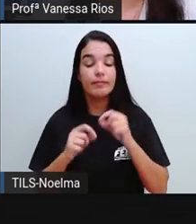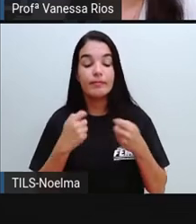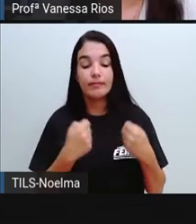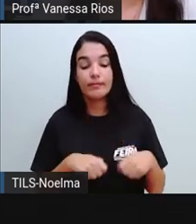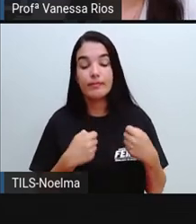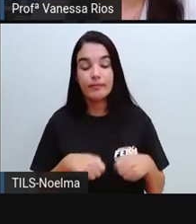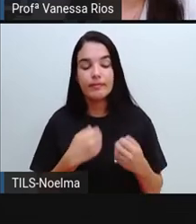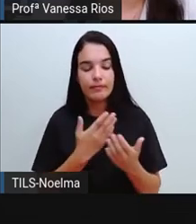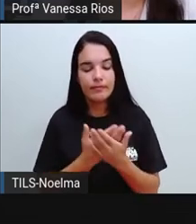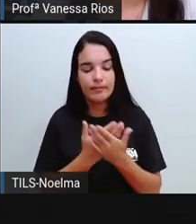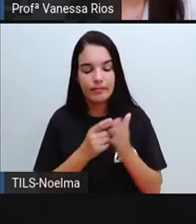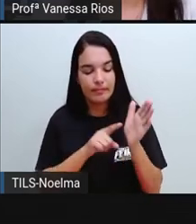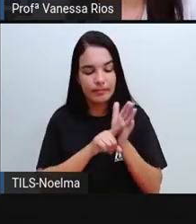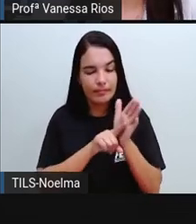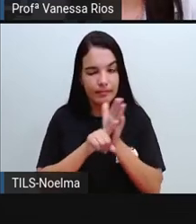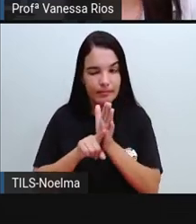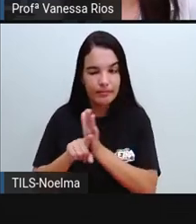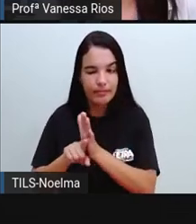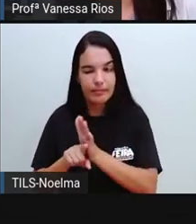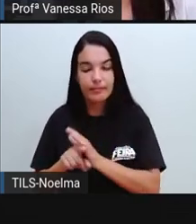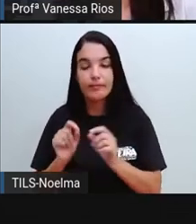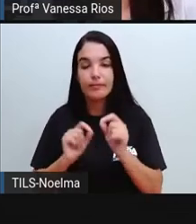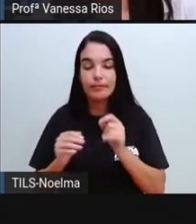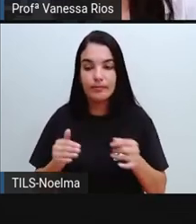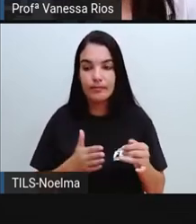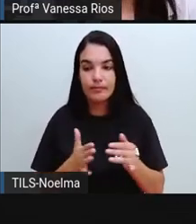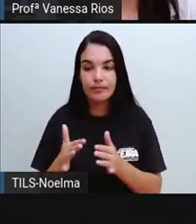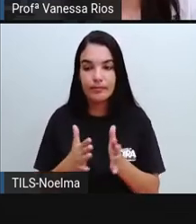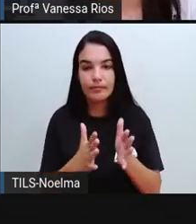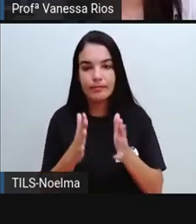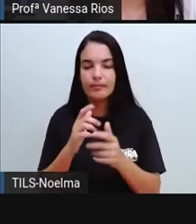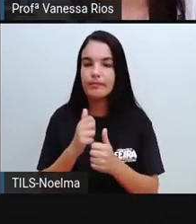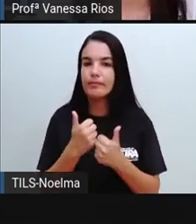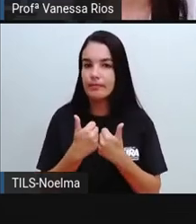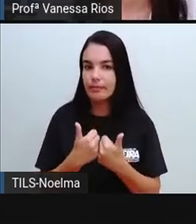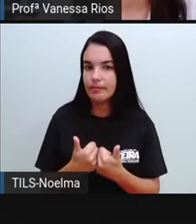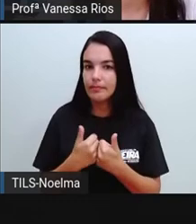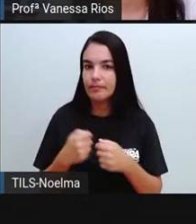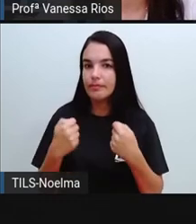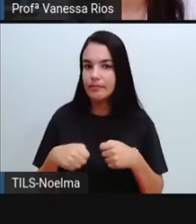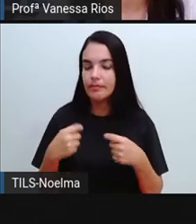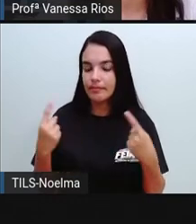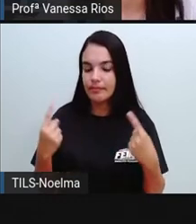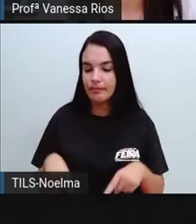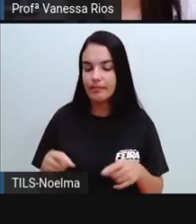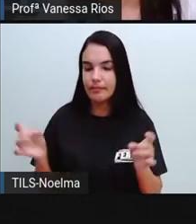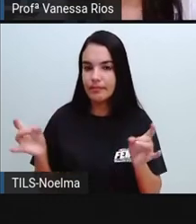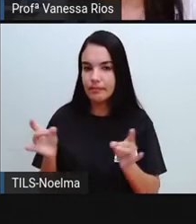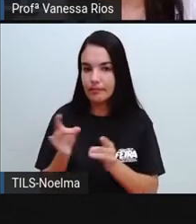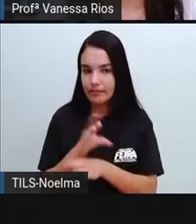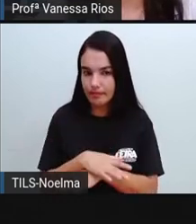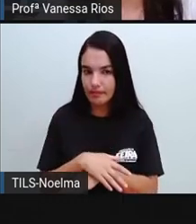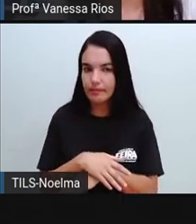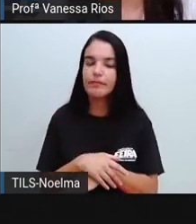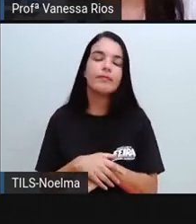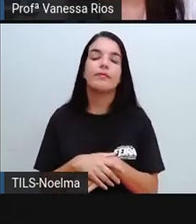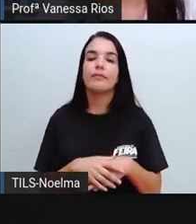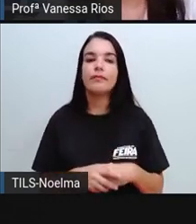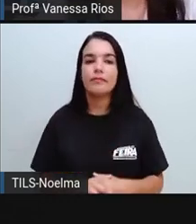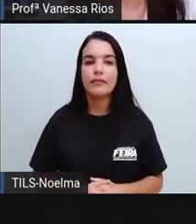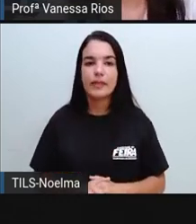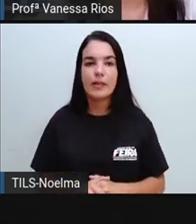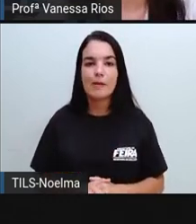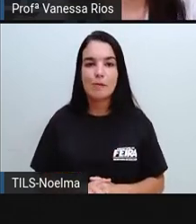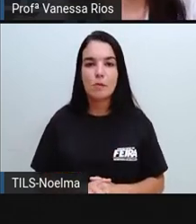estudo e da pesquisa como um caminho a ser tomado para que esses desafios na agricultura, eles sejam